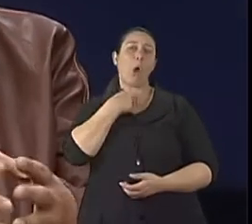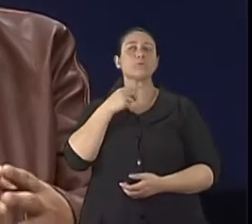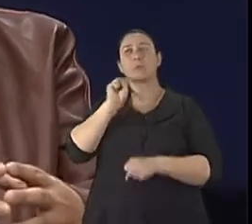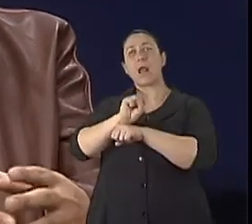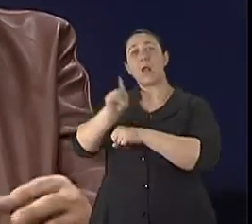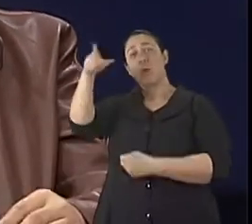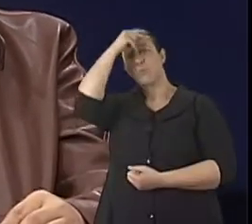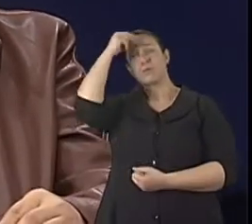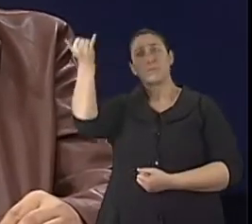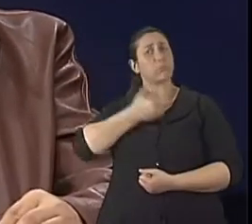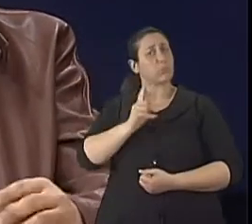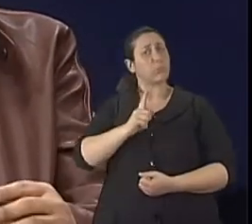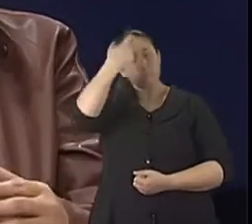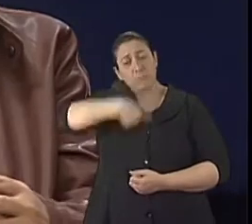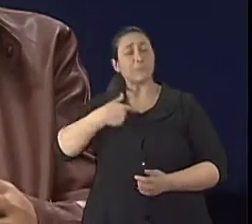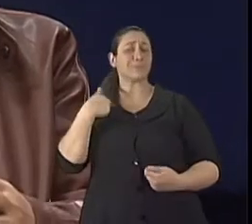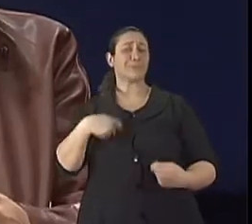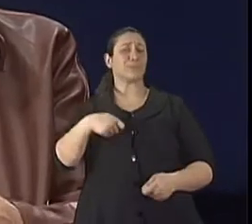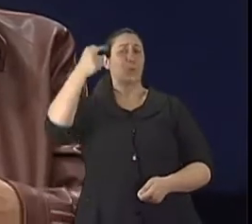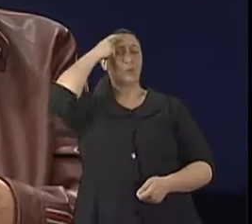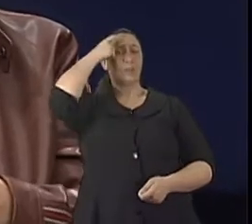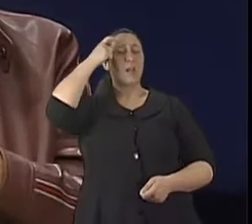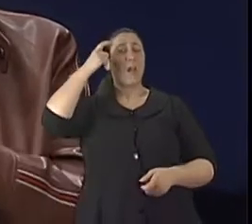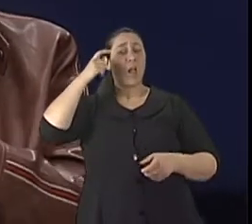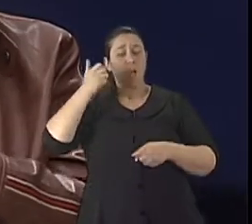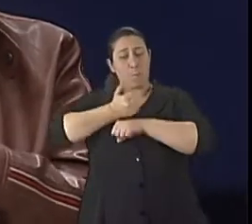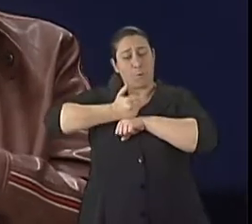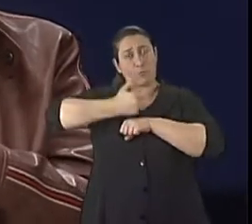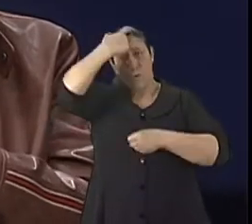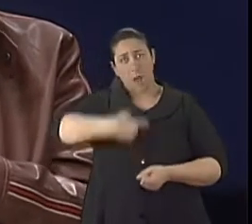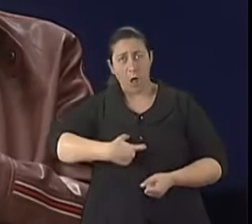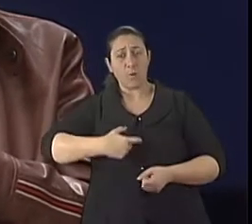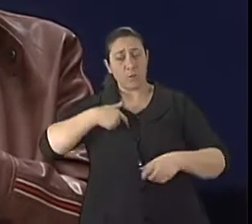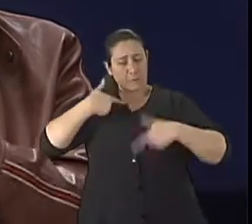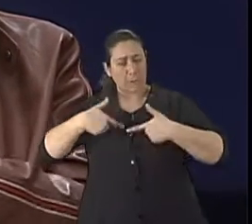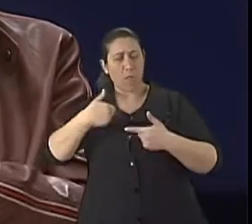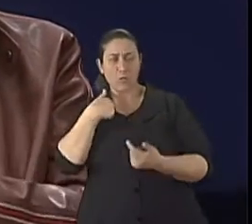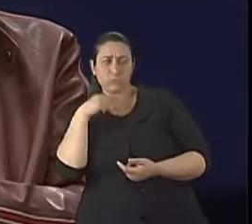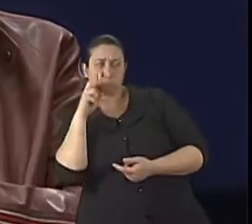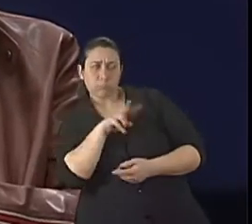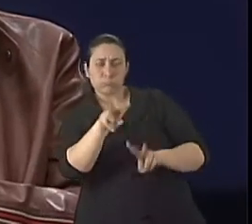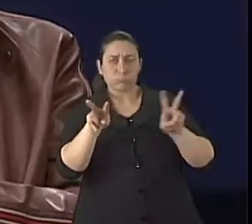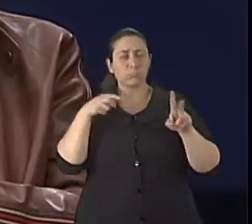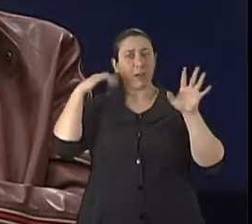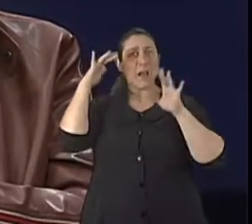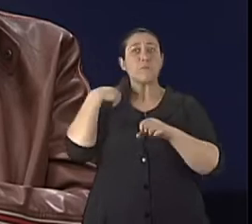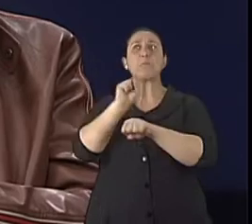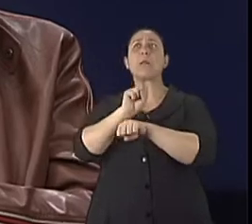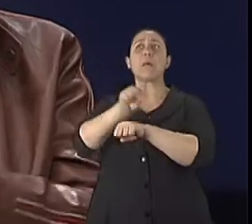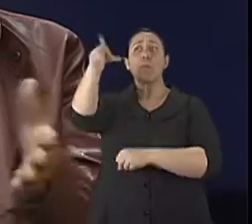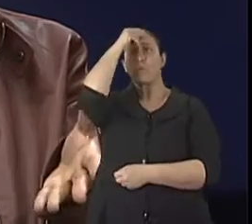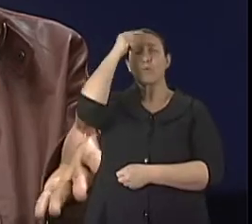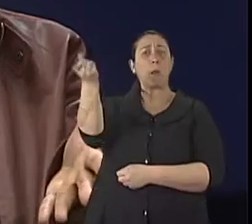somente, olha, você tem que fazer. Não, o profissional tem que estar ligado e contribuir, fazer a parte dele.